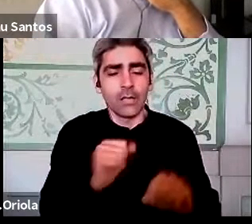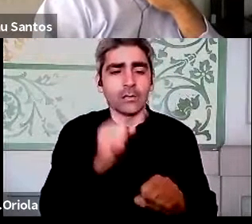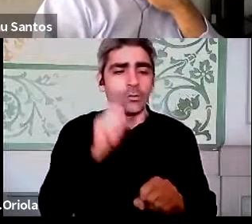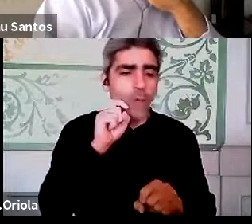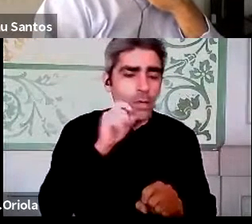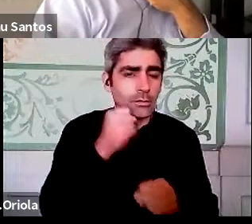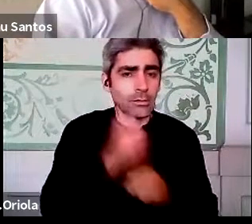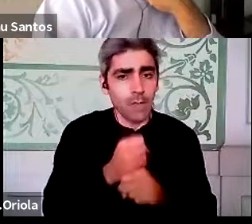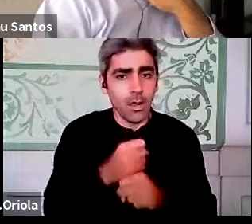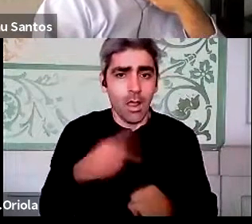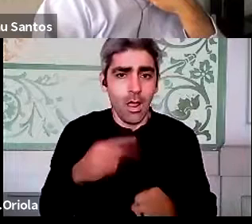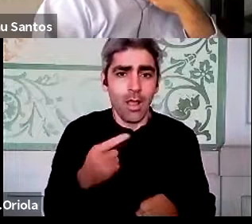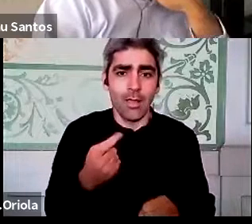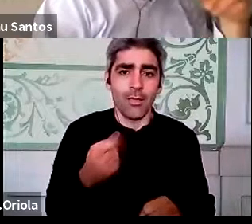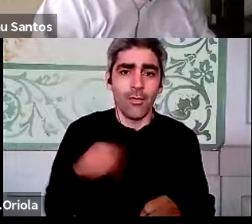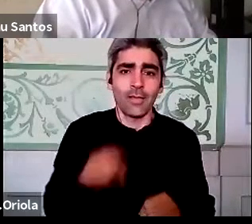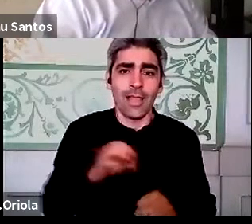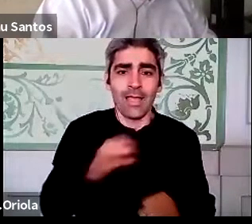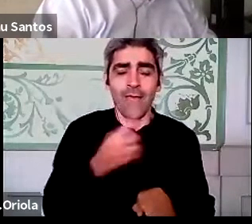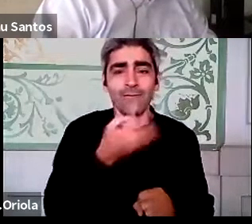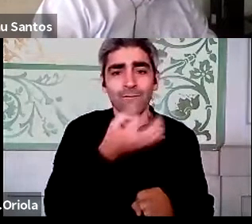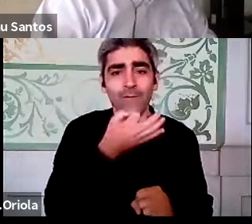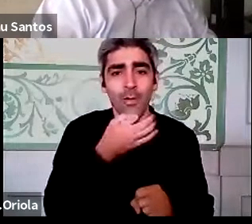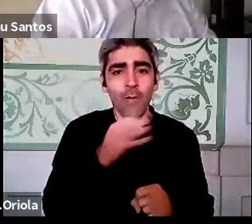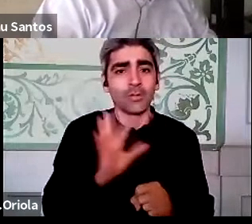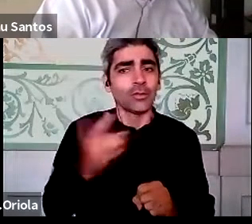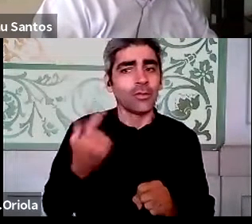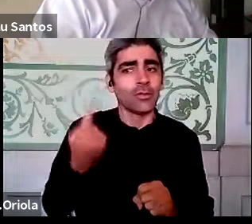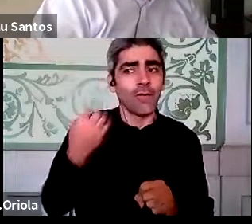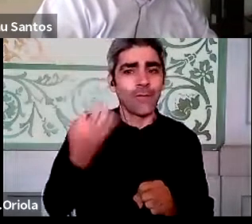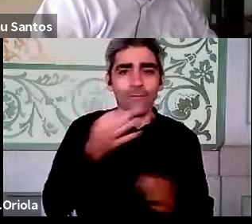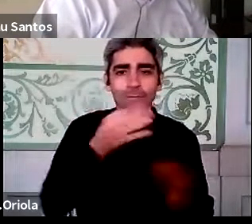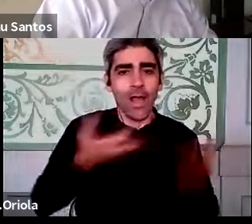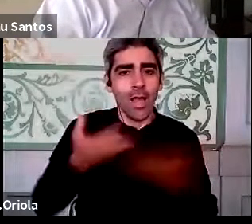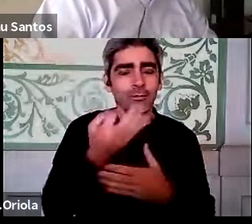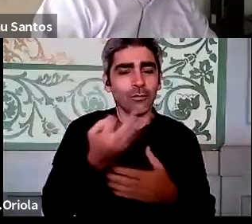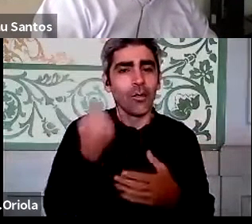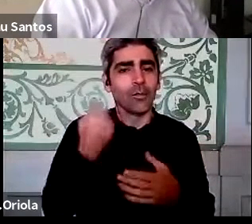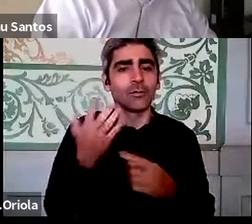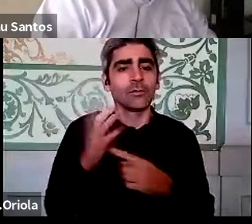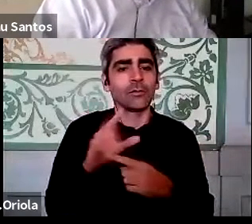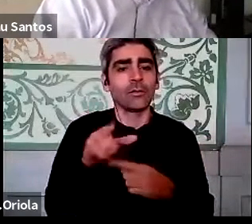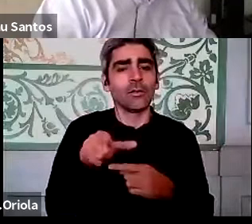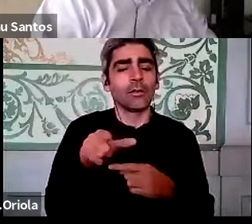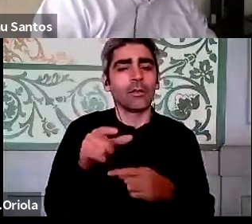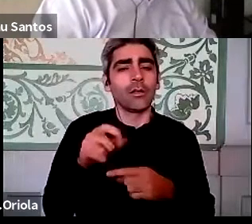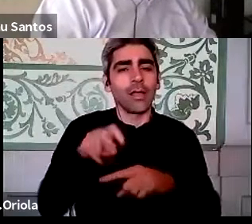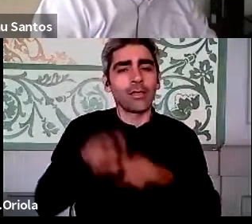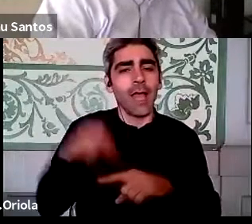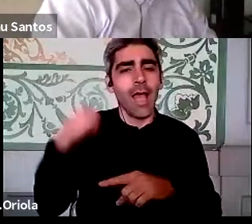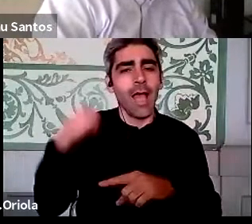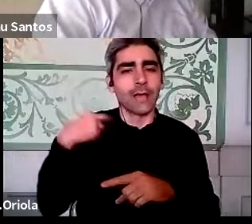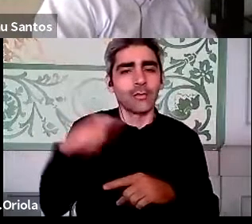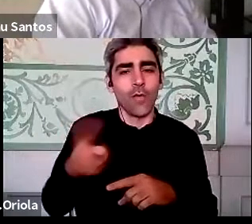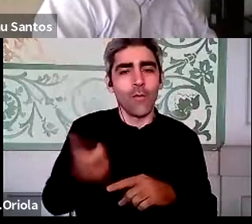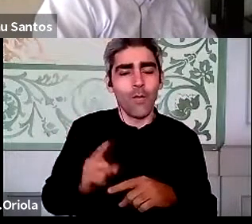que foram colocadas, hoje ninguém colocou esta questão aqui, mas às contas também falámos, a cadeira lá de casa se calhar não